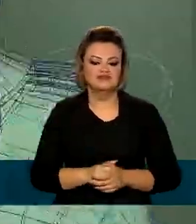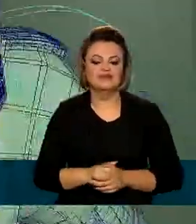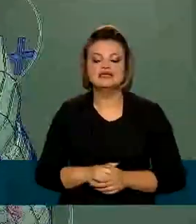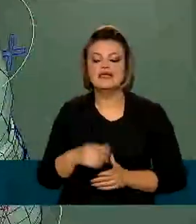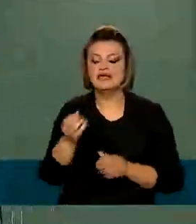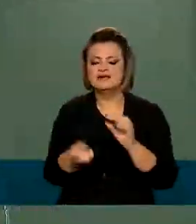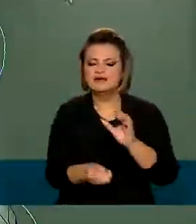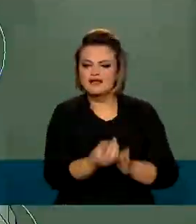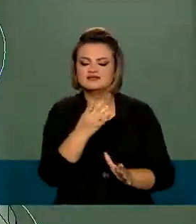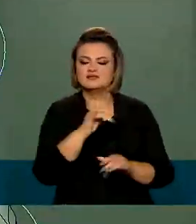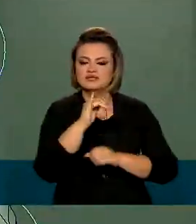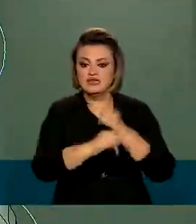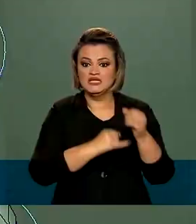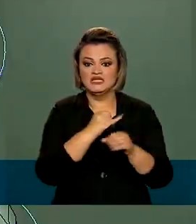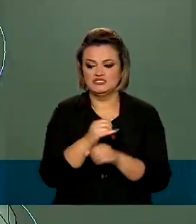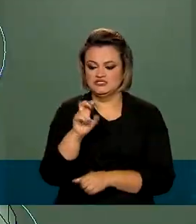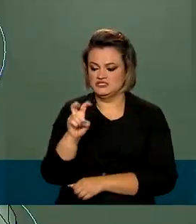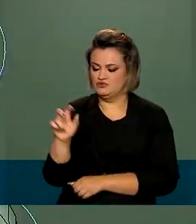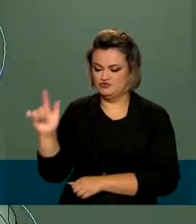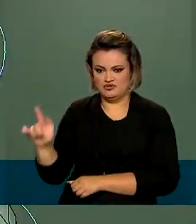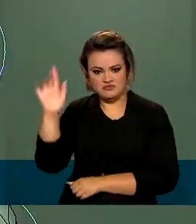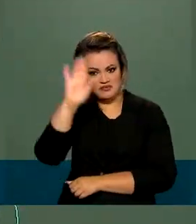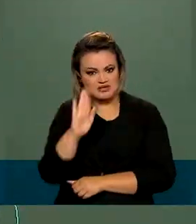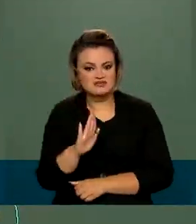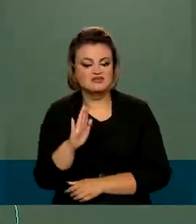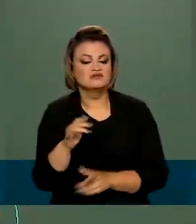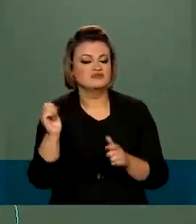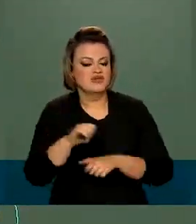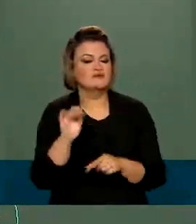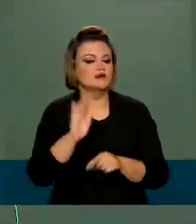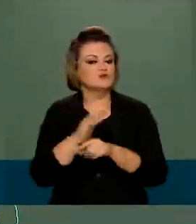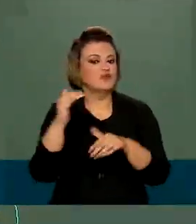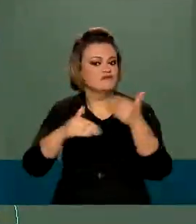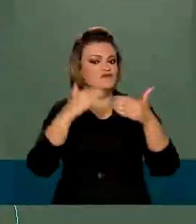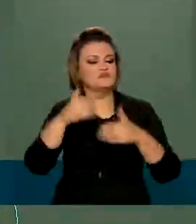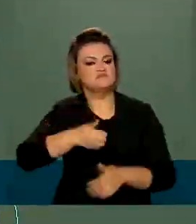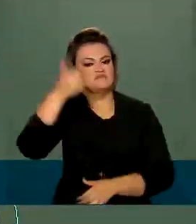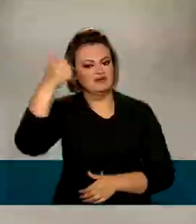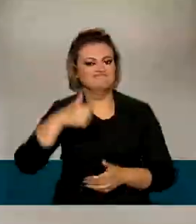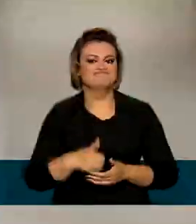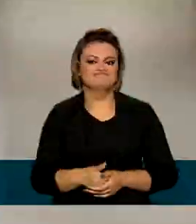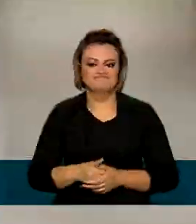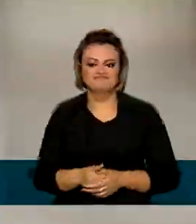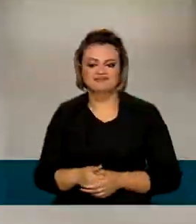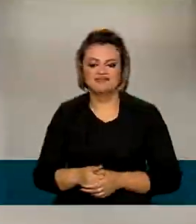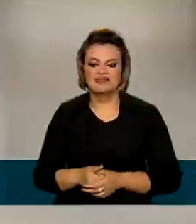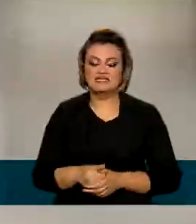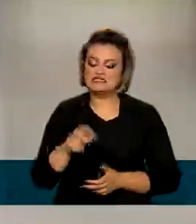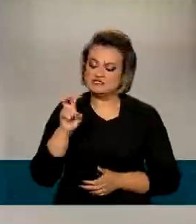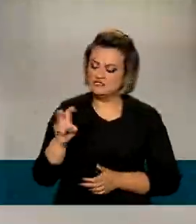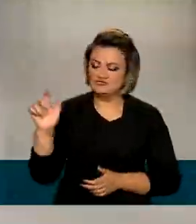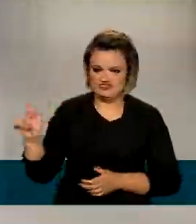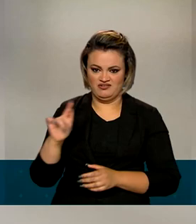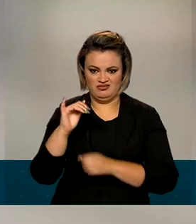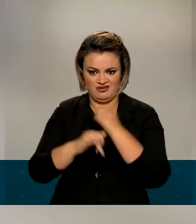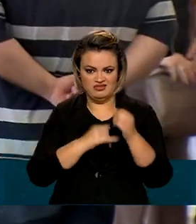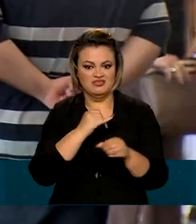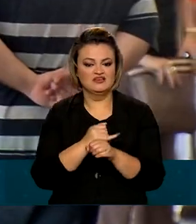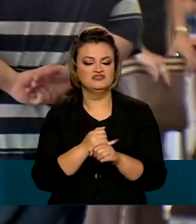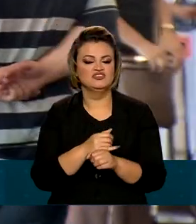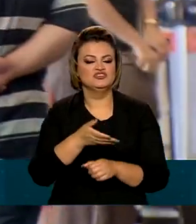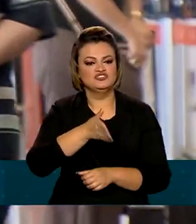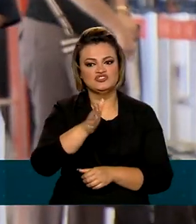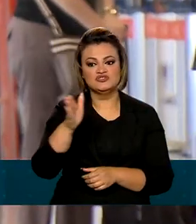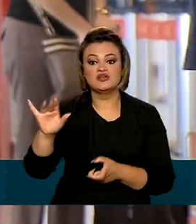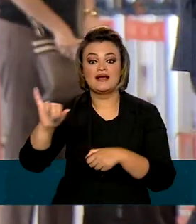a implementação da internet 5G no país deve ampliar ainda mais esse mercado. A quinta geração de internet já chegou a